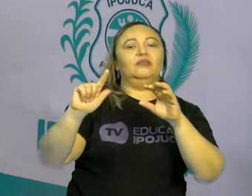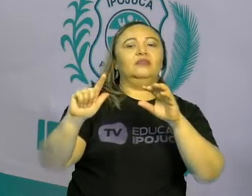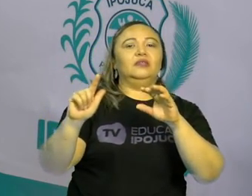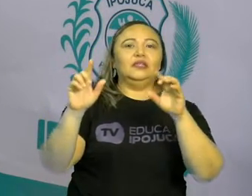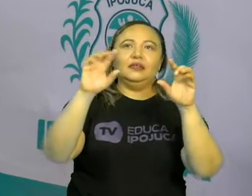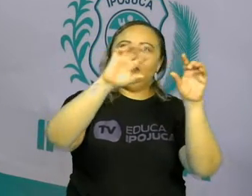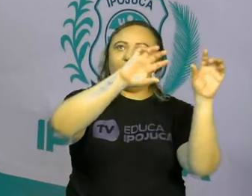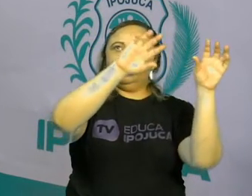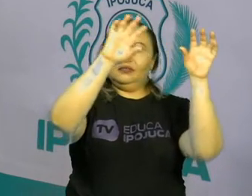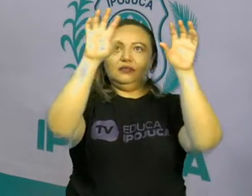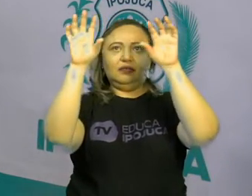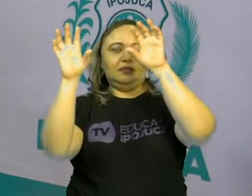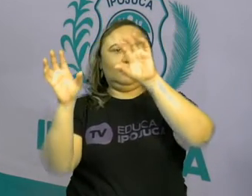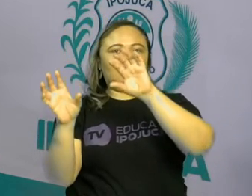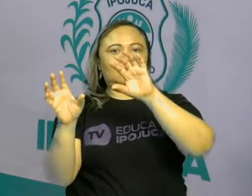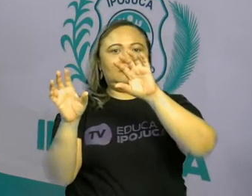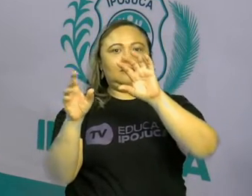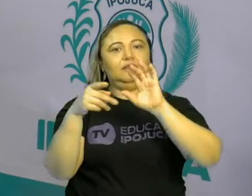espaço aéreo.